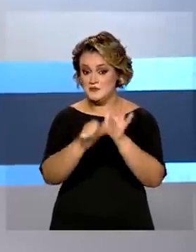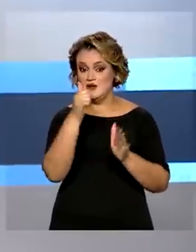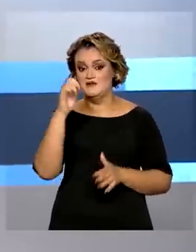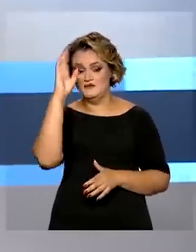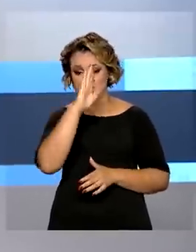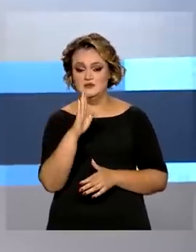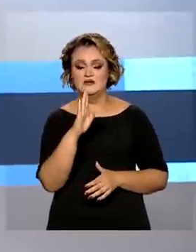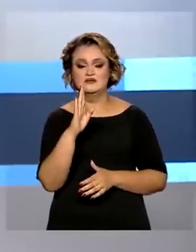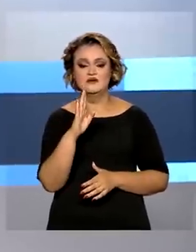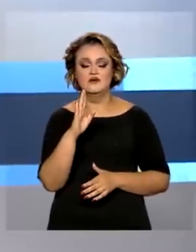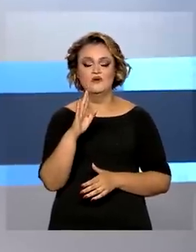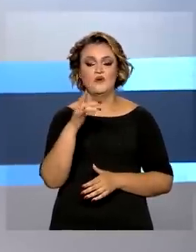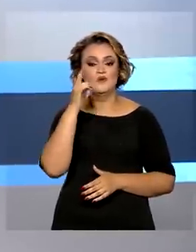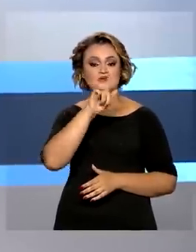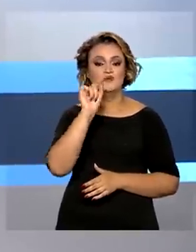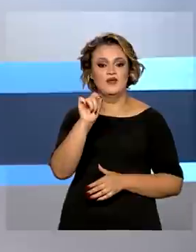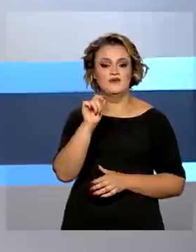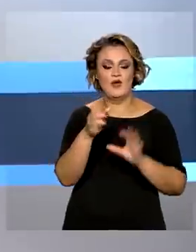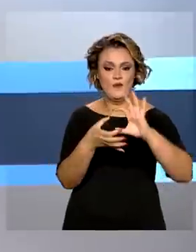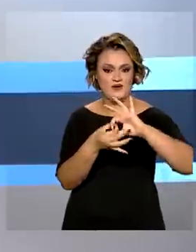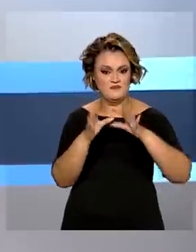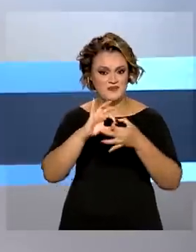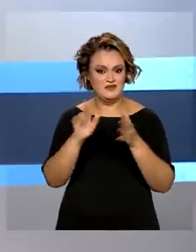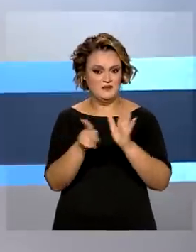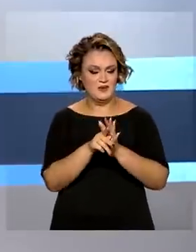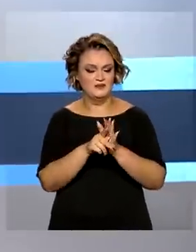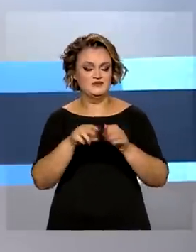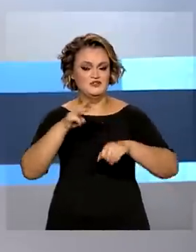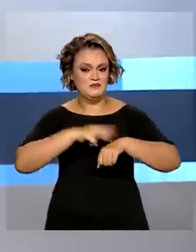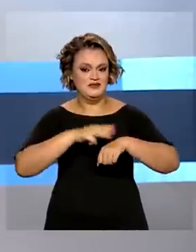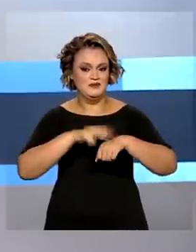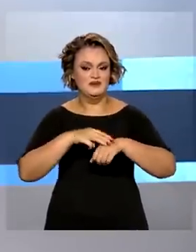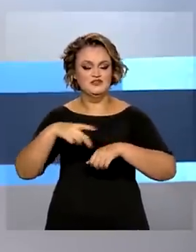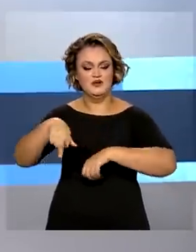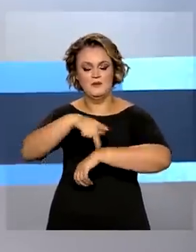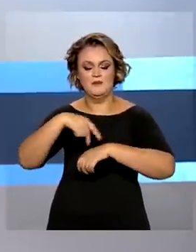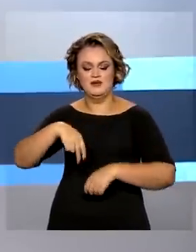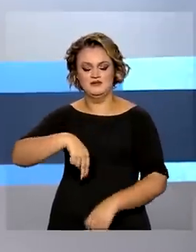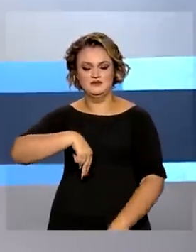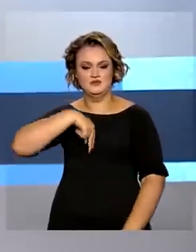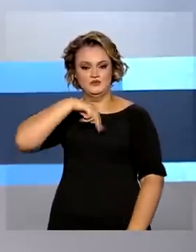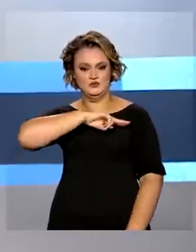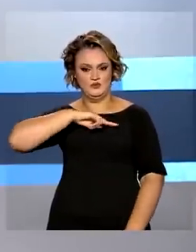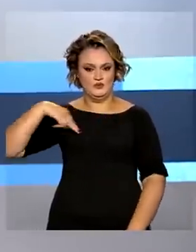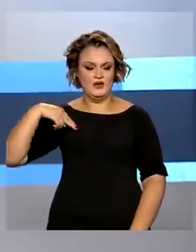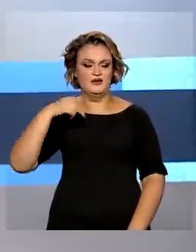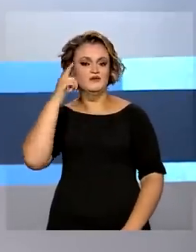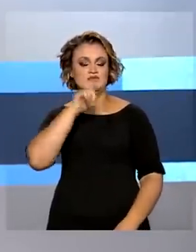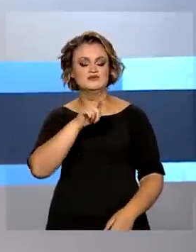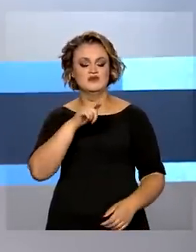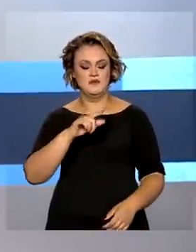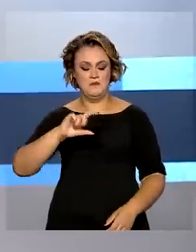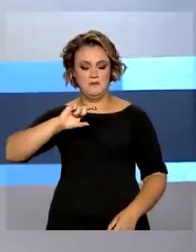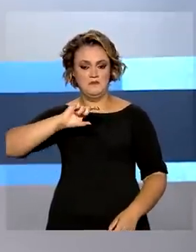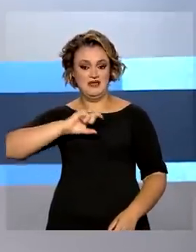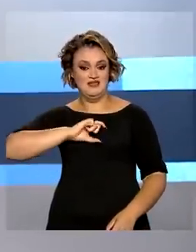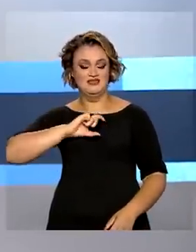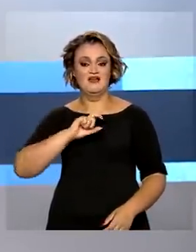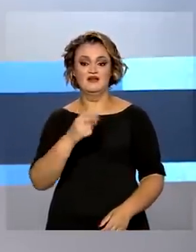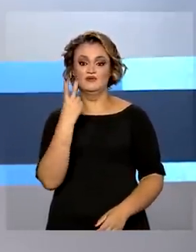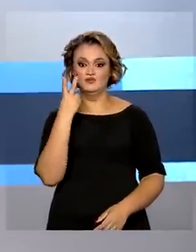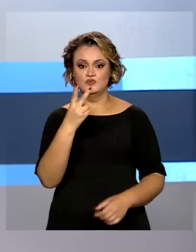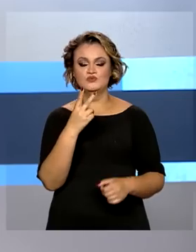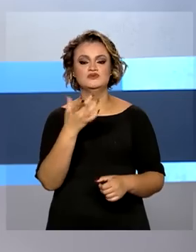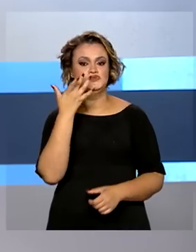voltou da Olimpíada Internacional de Matemática, realizada na Noruega, com duas medalhas de ouro. A competição é